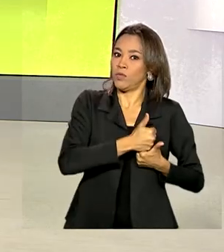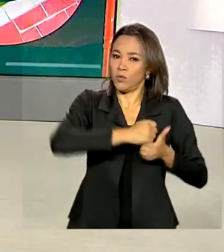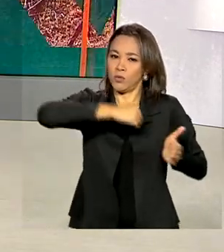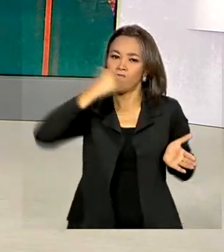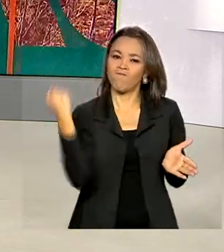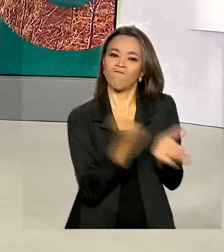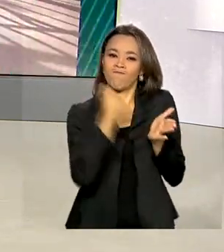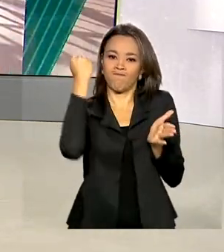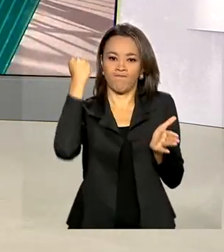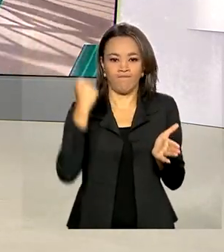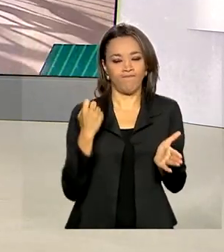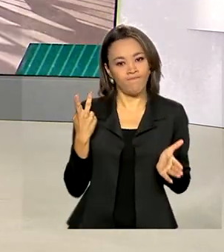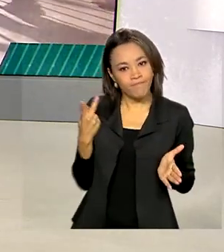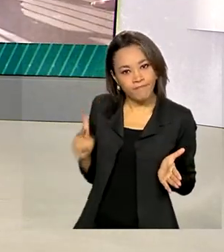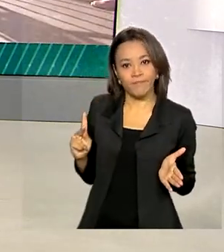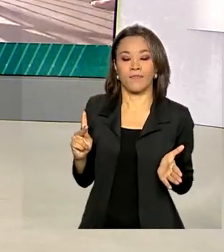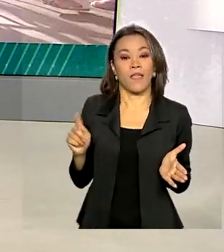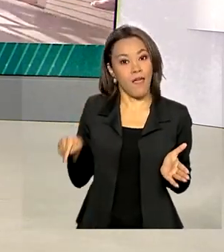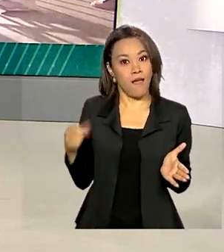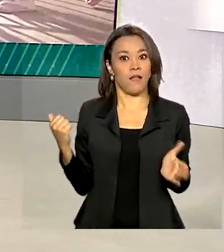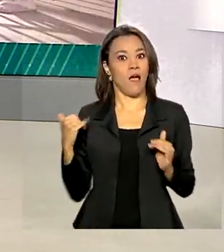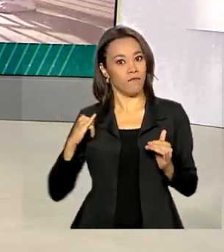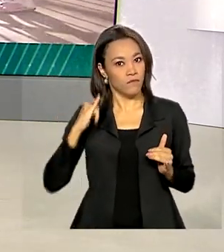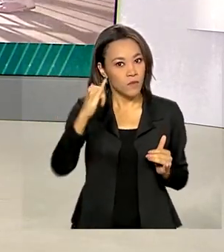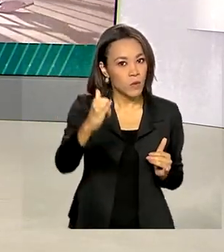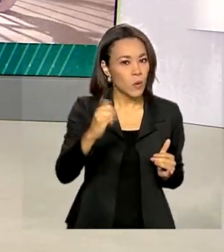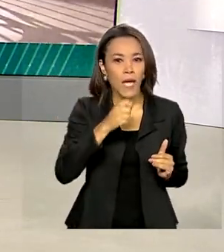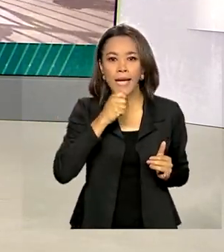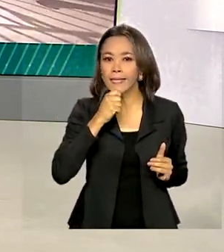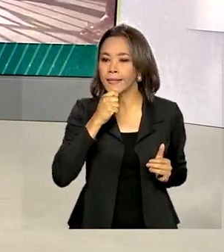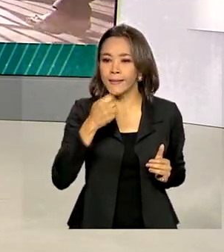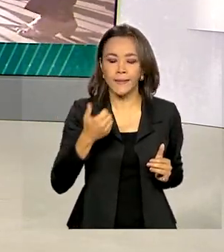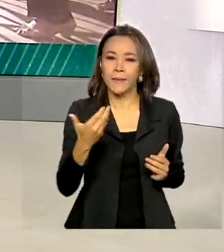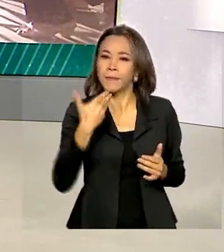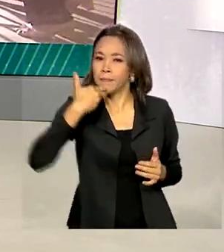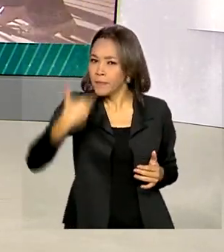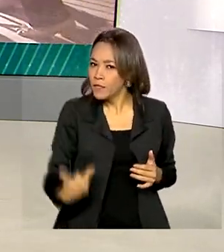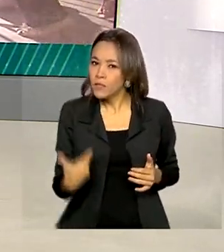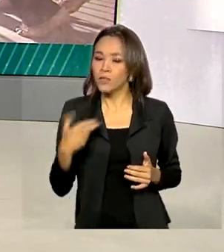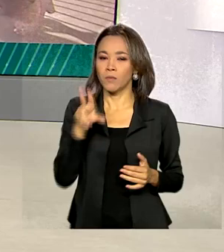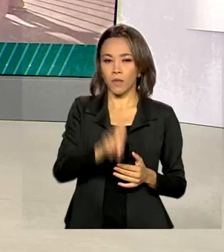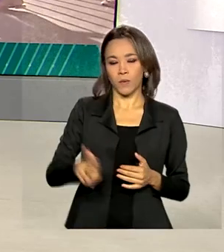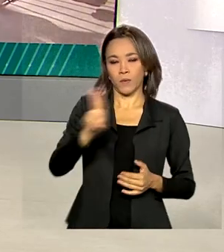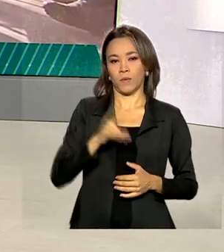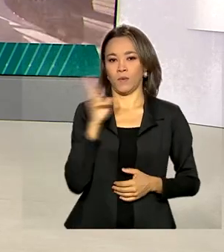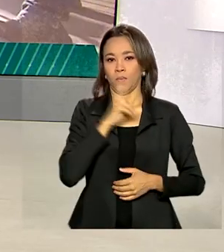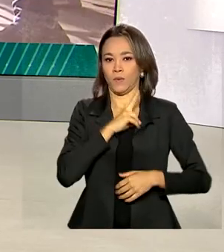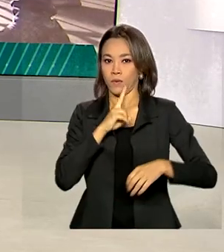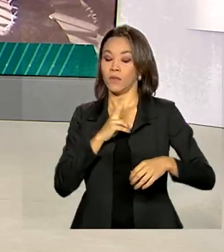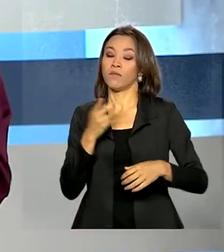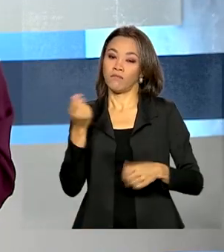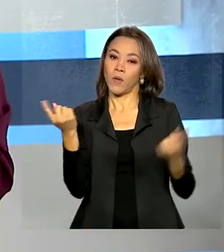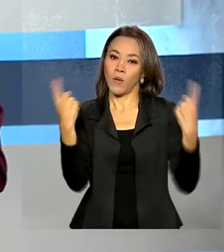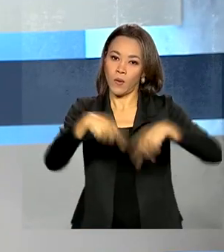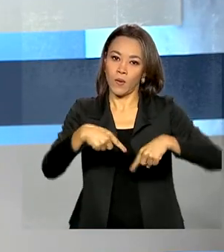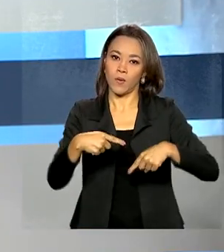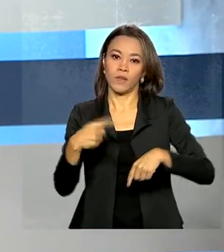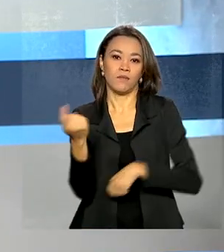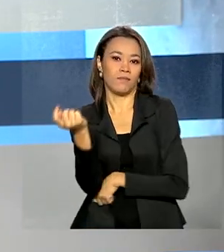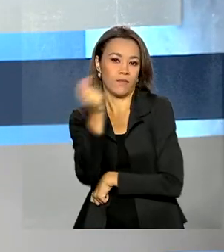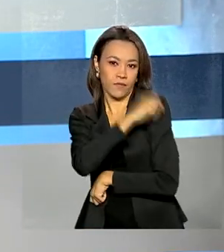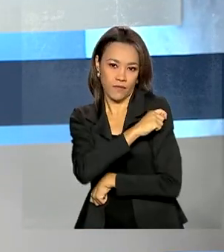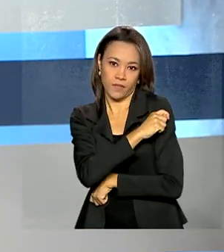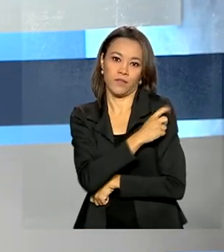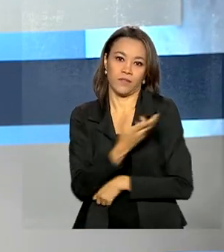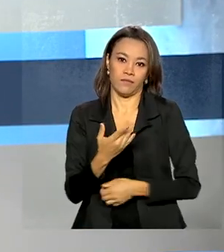Além disso, a Anvisa informou que ainda não recebeu nenhum pedido de uso emergencial de vacinas contra a Covid-19. E a primeira